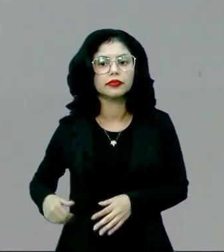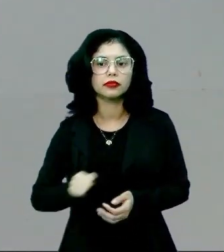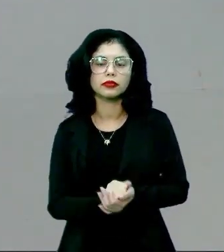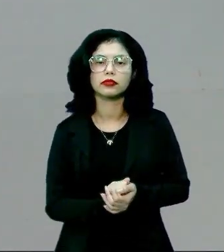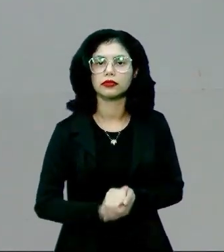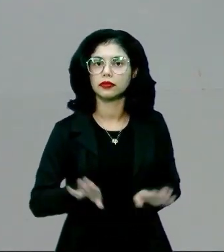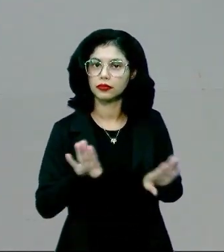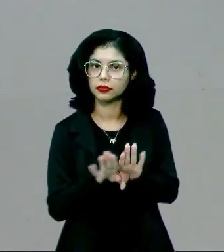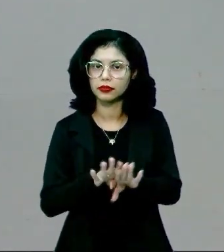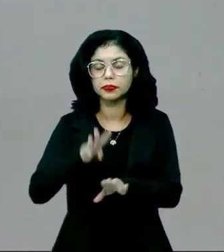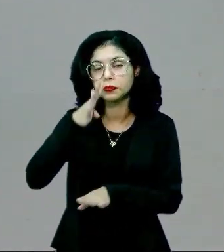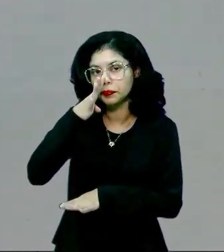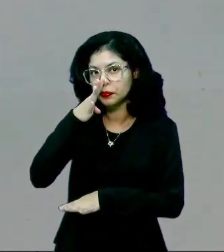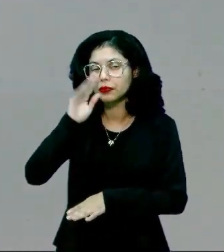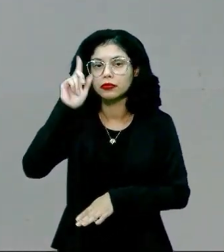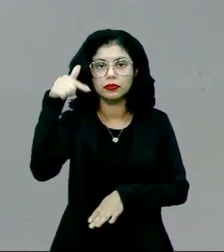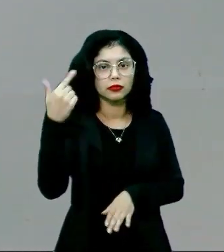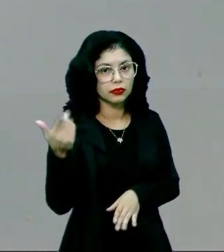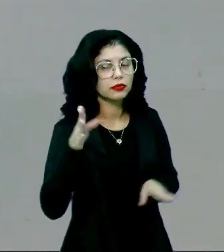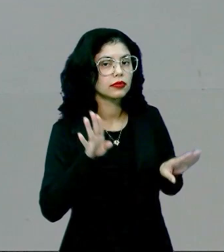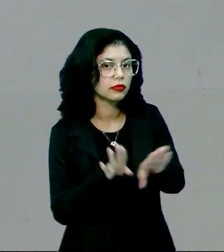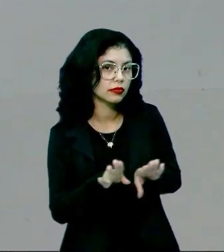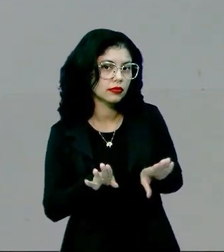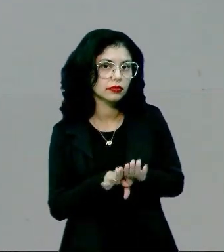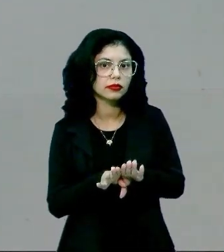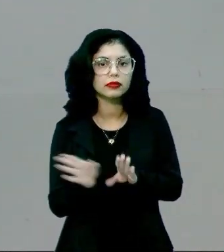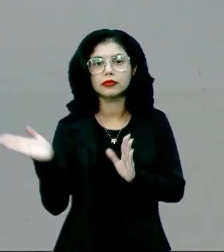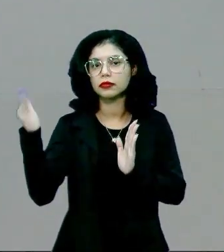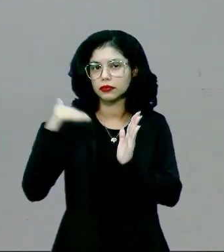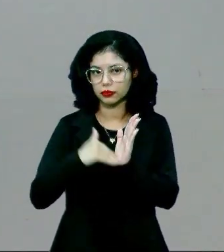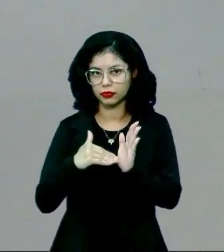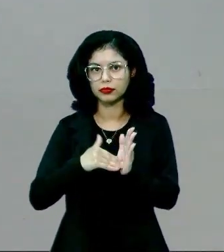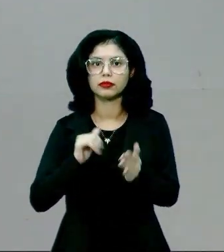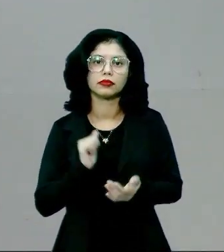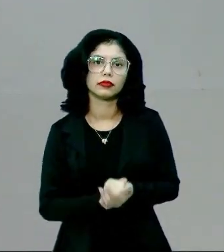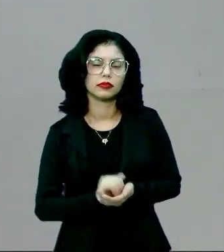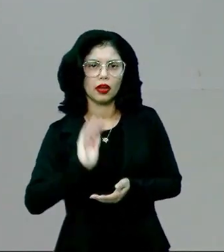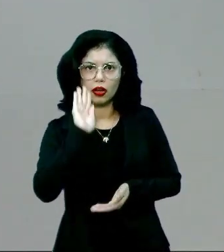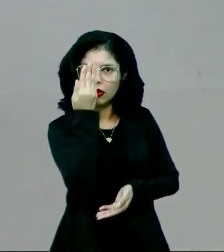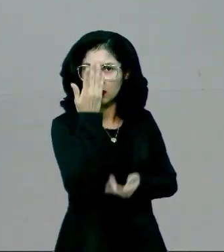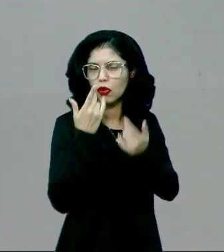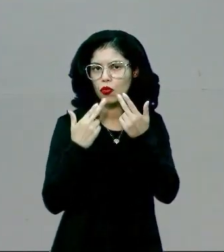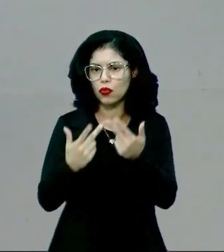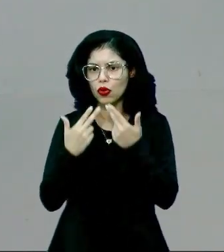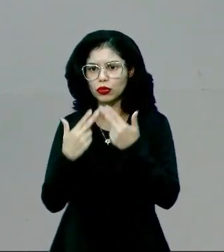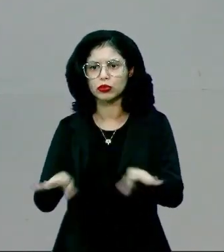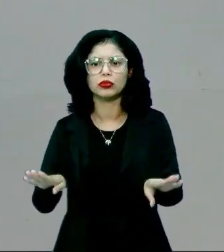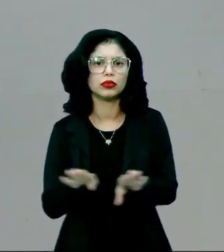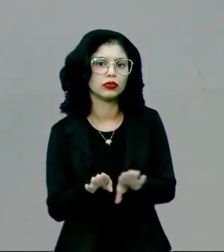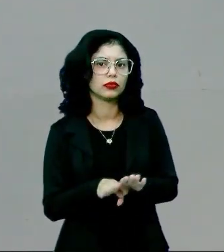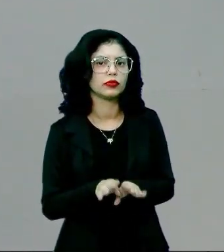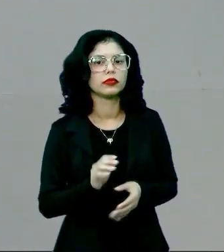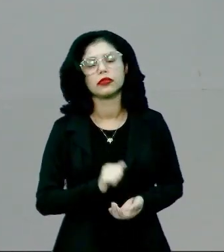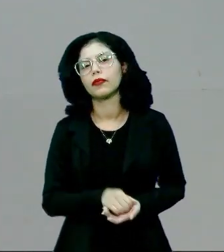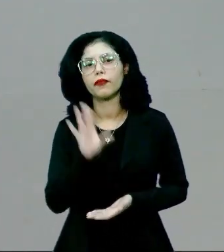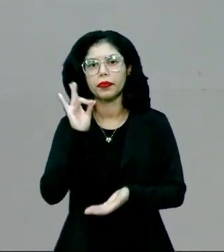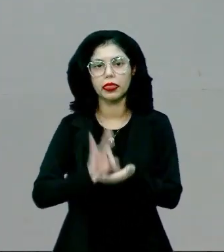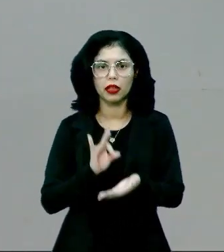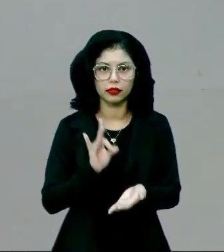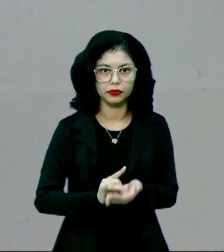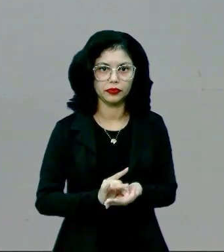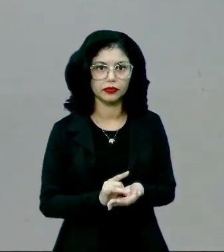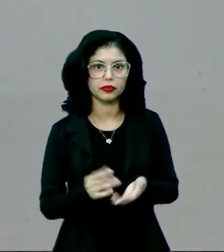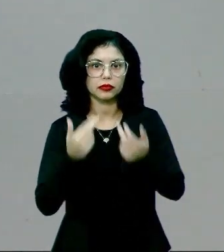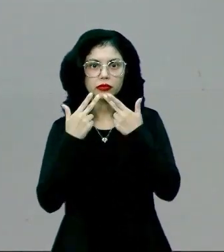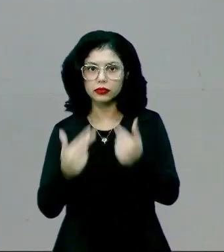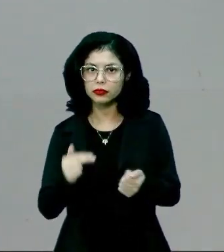muito entretenimento e, lamentavelmente, até as fake news, que, no caso, são, em verdades,